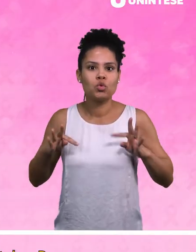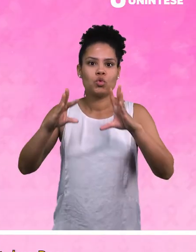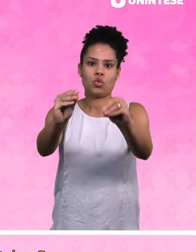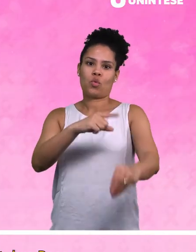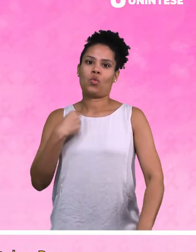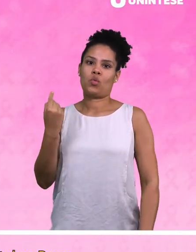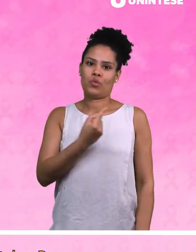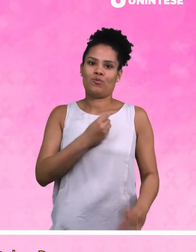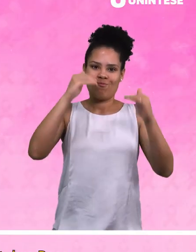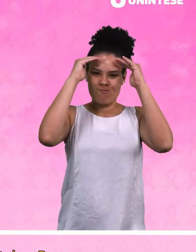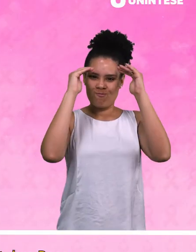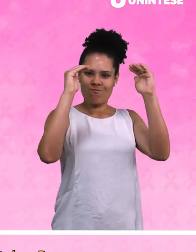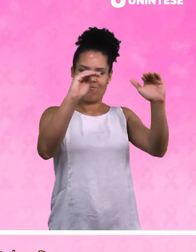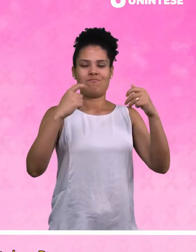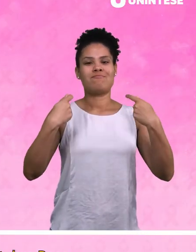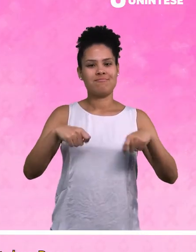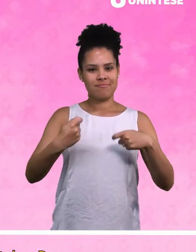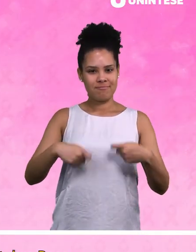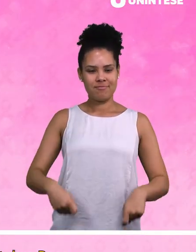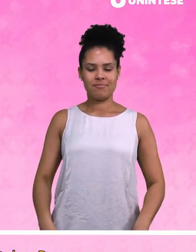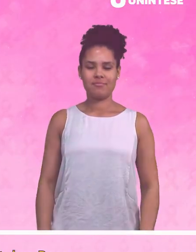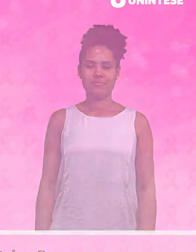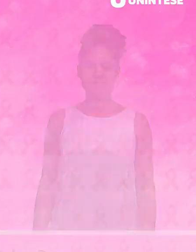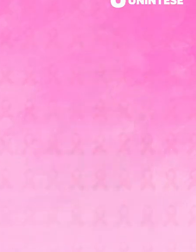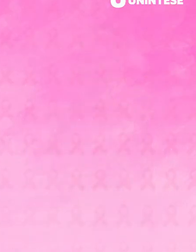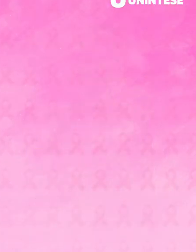adesão por parte de todos nós.